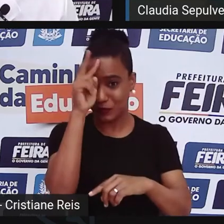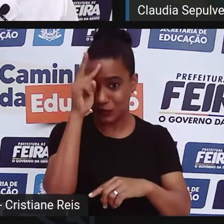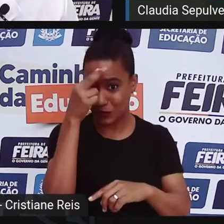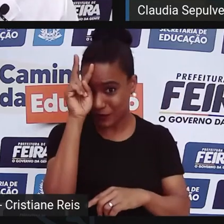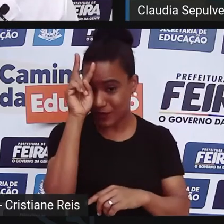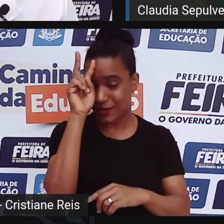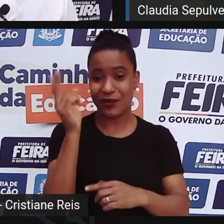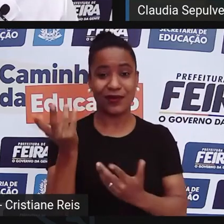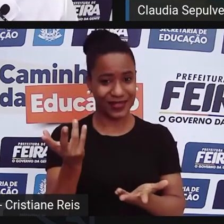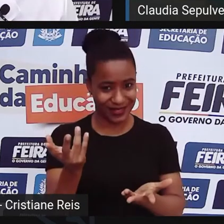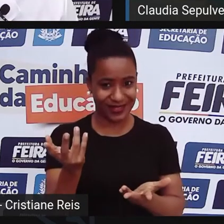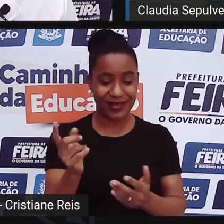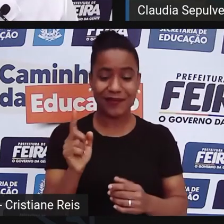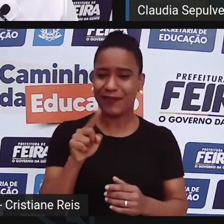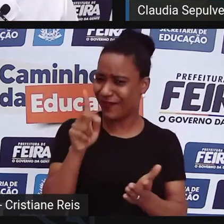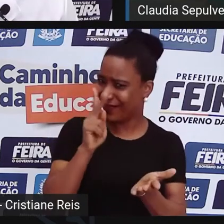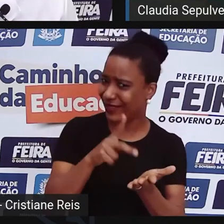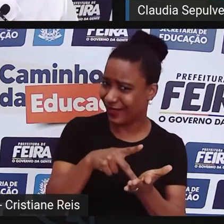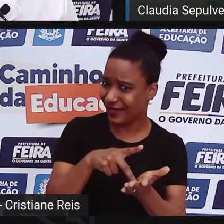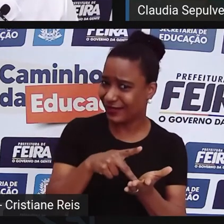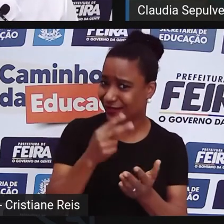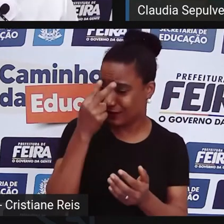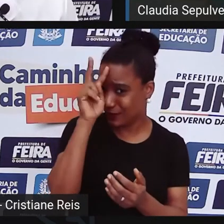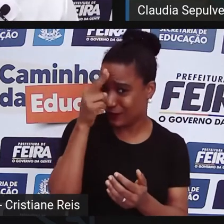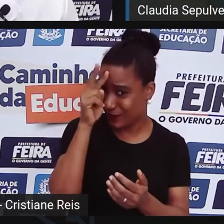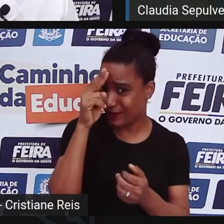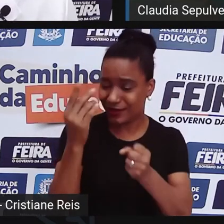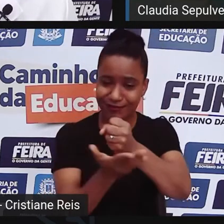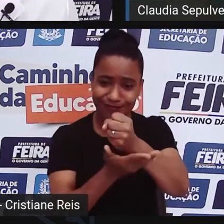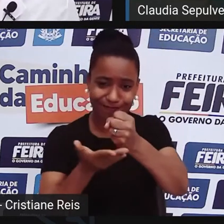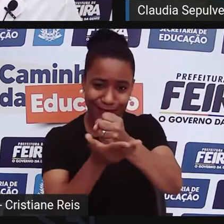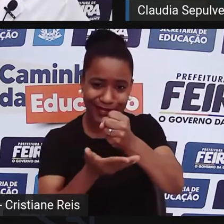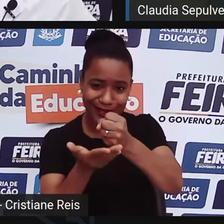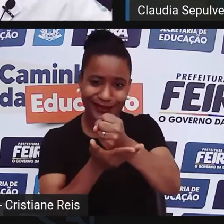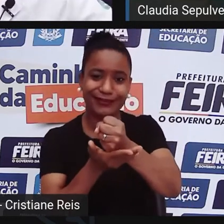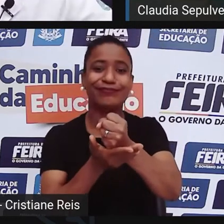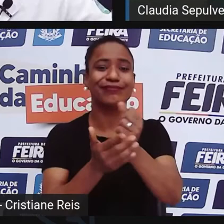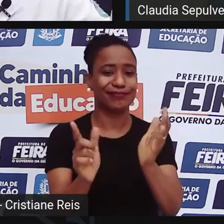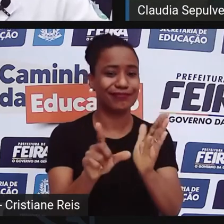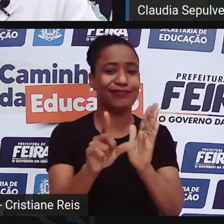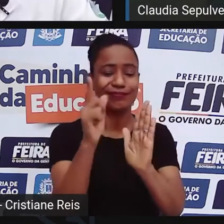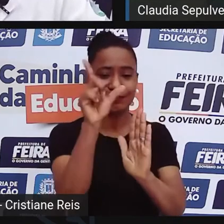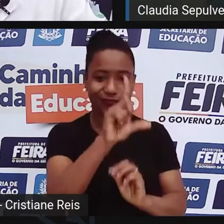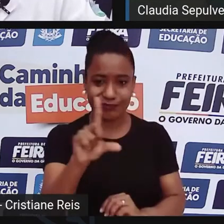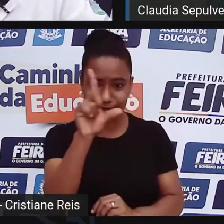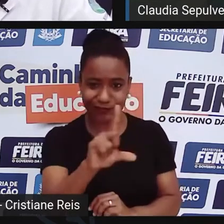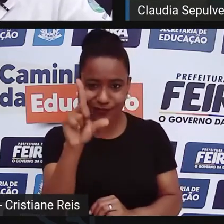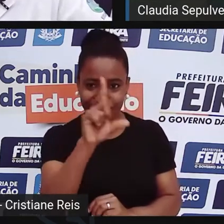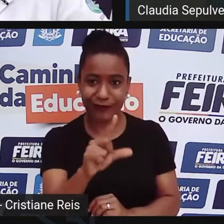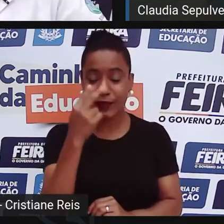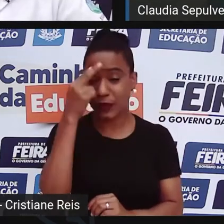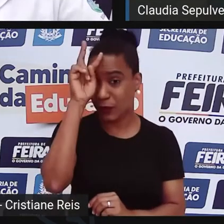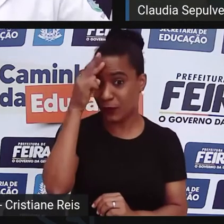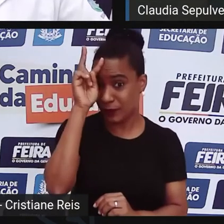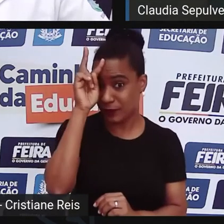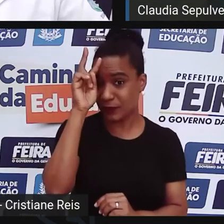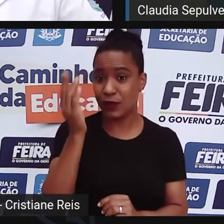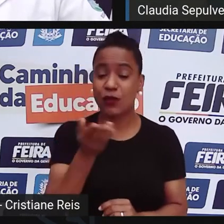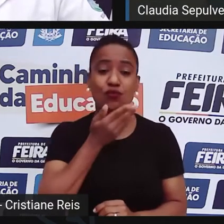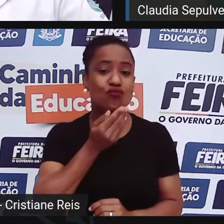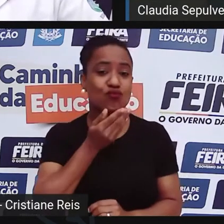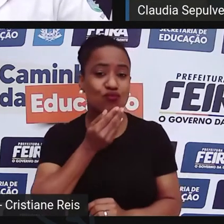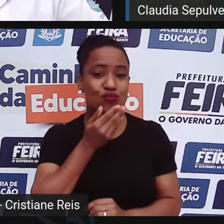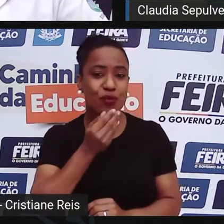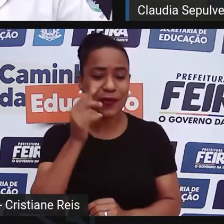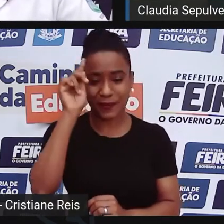ali estavam todas essas teses sobre a miscigenação, nesse mulato, por exemplo, uma história em que um rapaz mulato vai